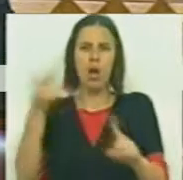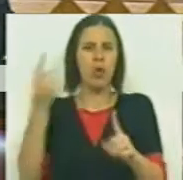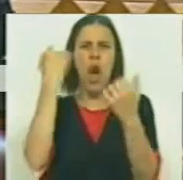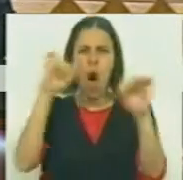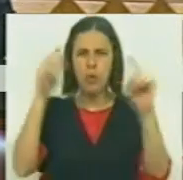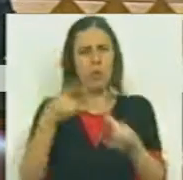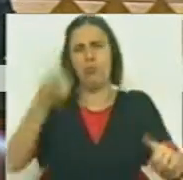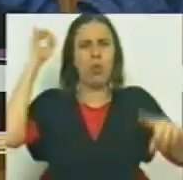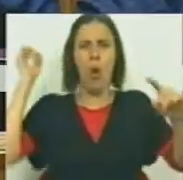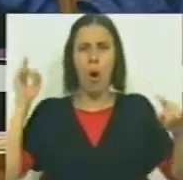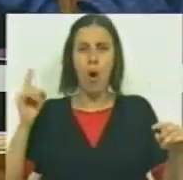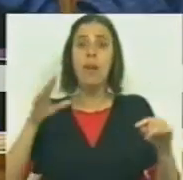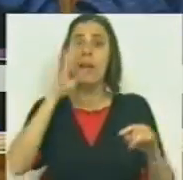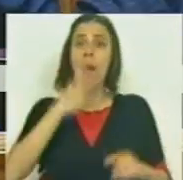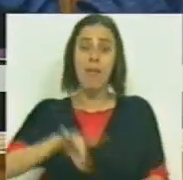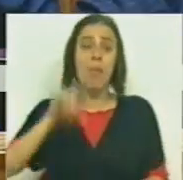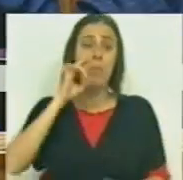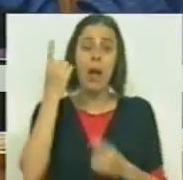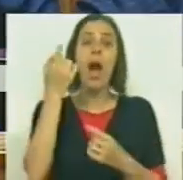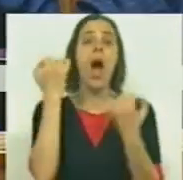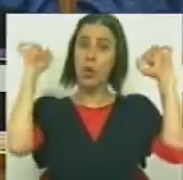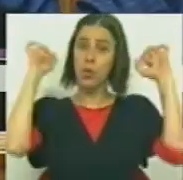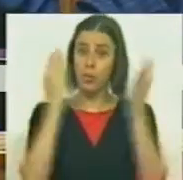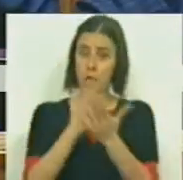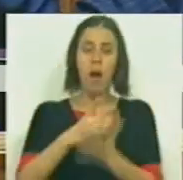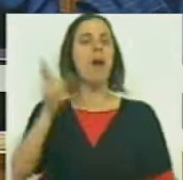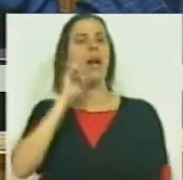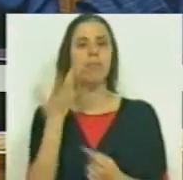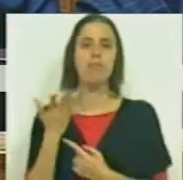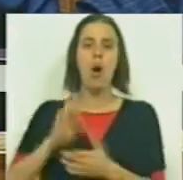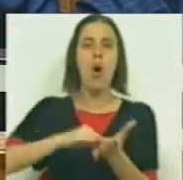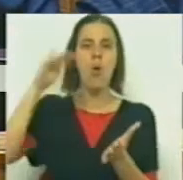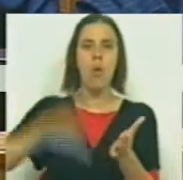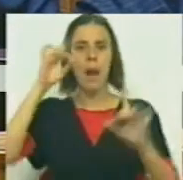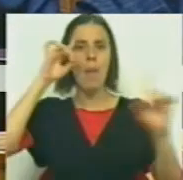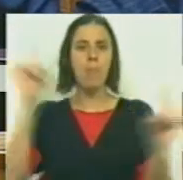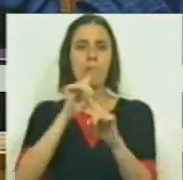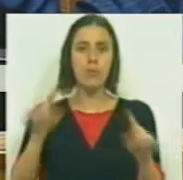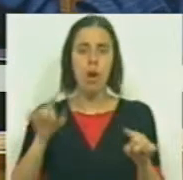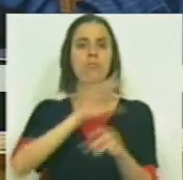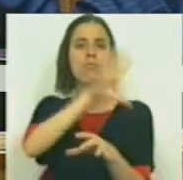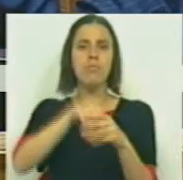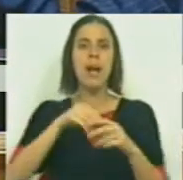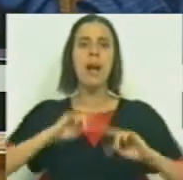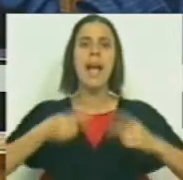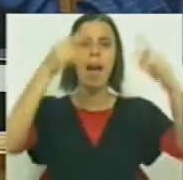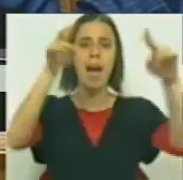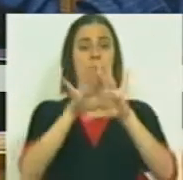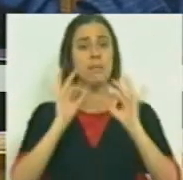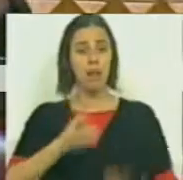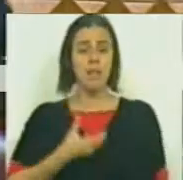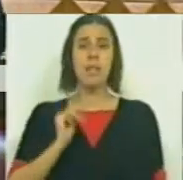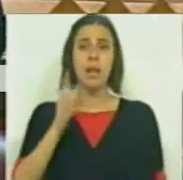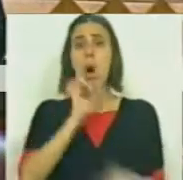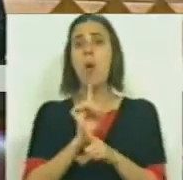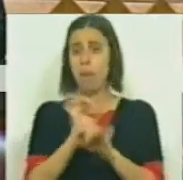Isso não é autonomia coisa nenhuma, Sra. Deputada. Se querem garantir a autonomia das escolas, garantam, por exemplo, a contratação dos professores e a sua inclusão na carreira, como aliás o